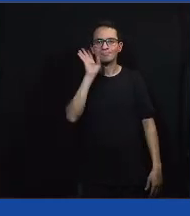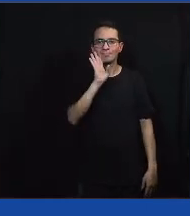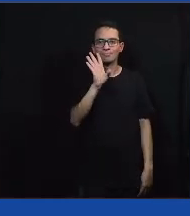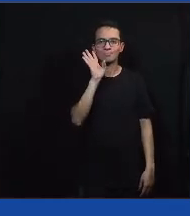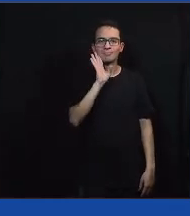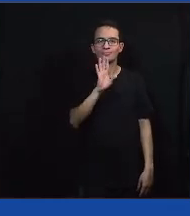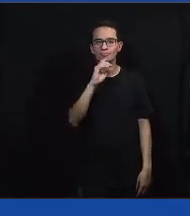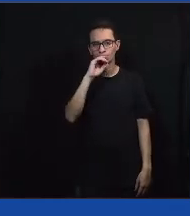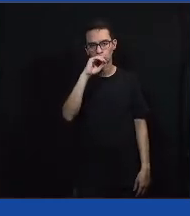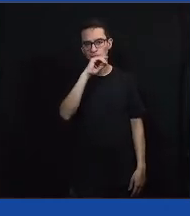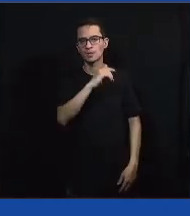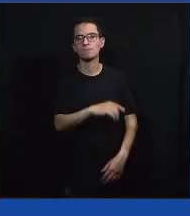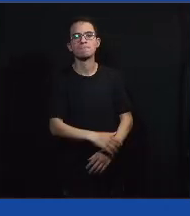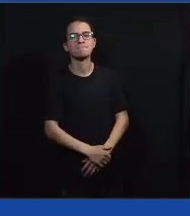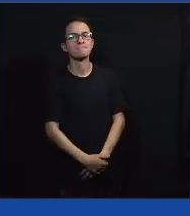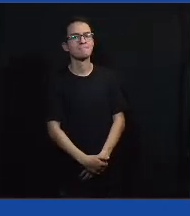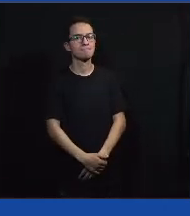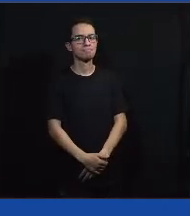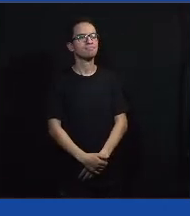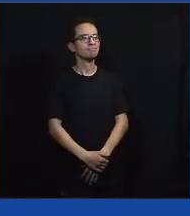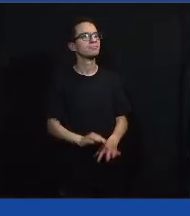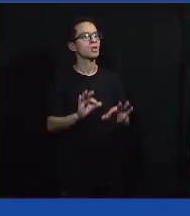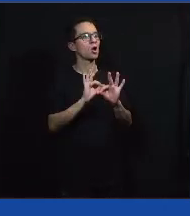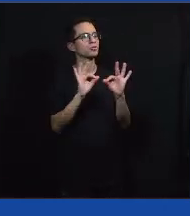Desigualdade social. Ótimo.